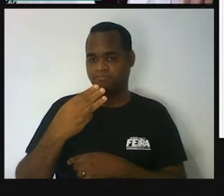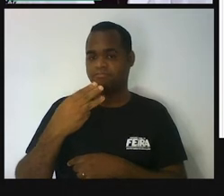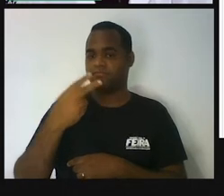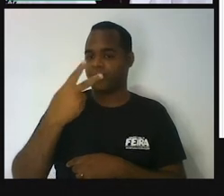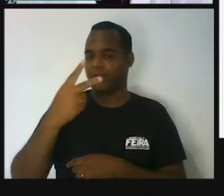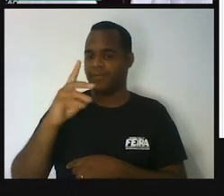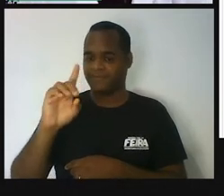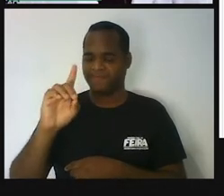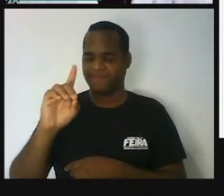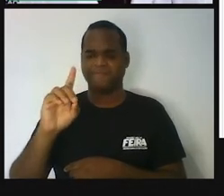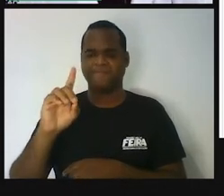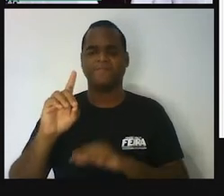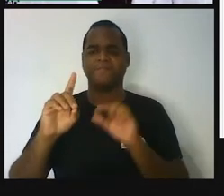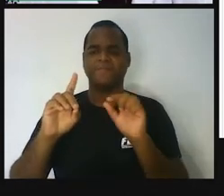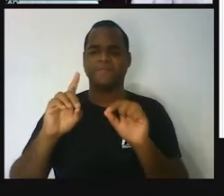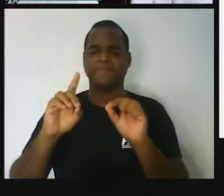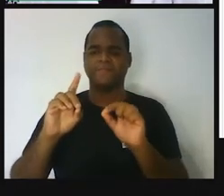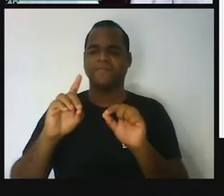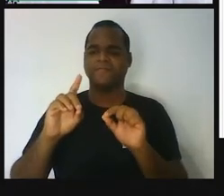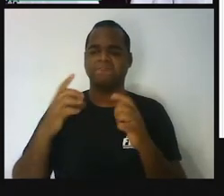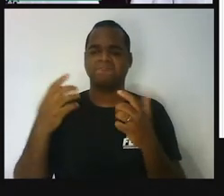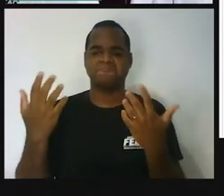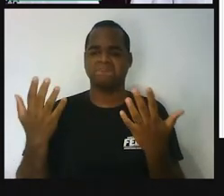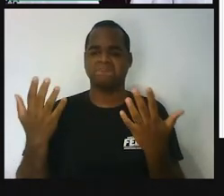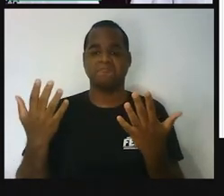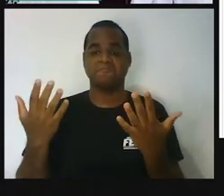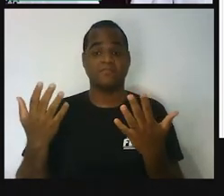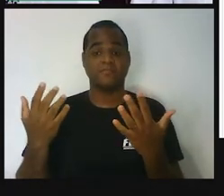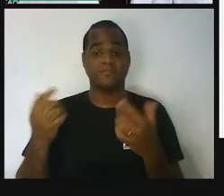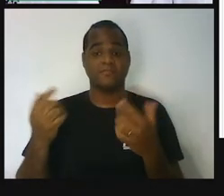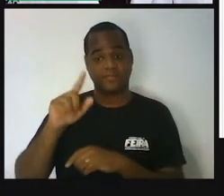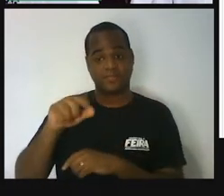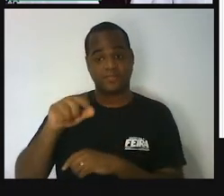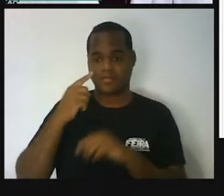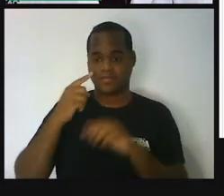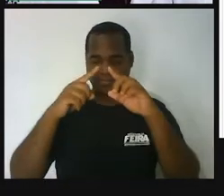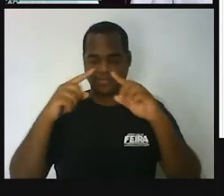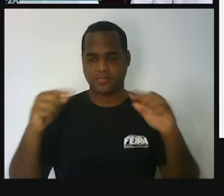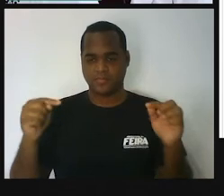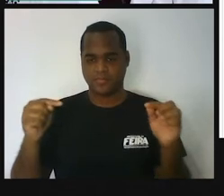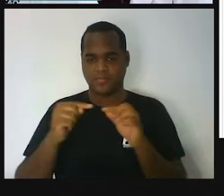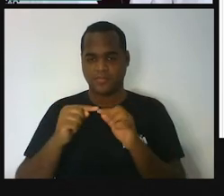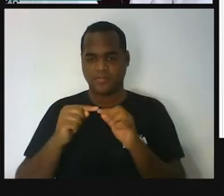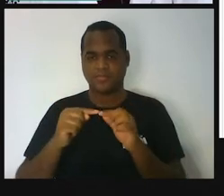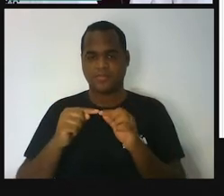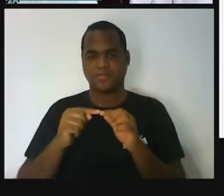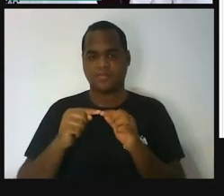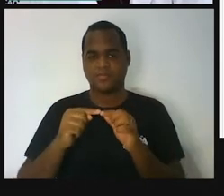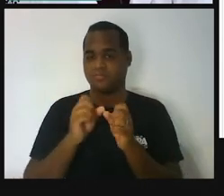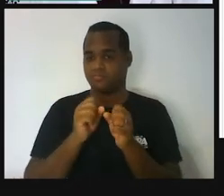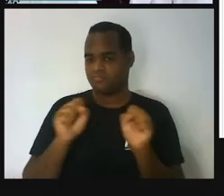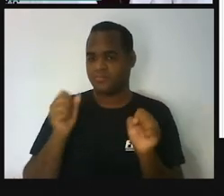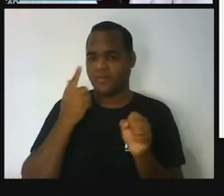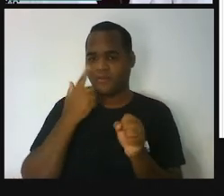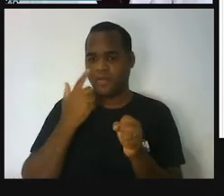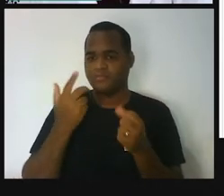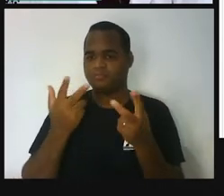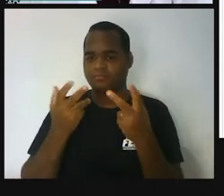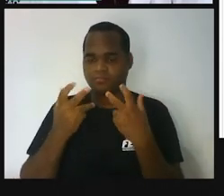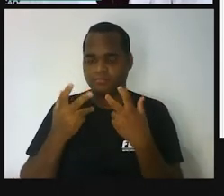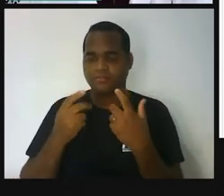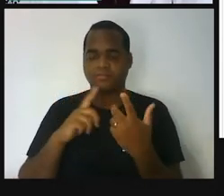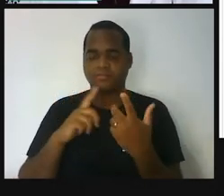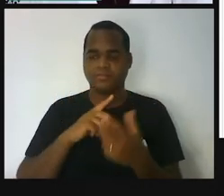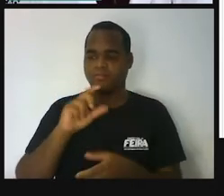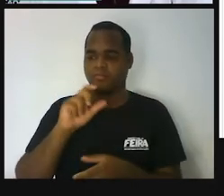Tem duas dimensões. Quais são as dimensões, professor? O triângulo, ele tem a dimensão comprimento. Se você olhar do A até